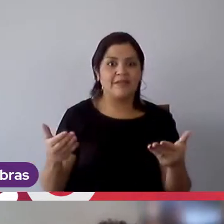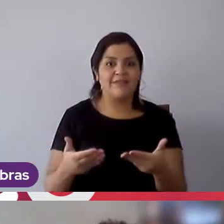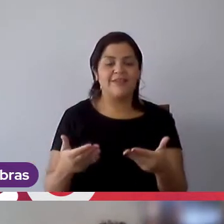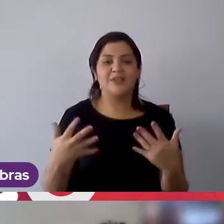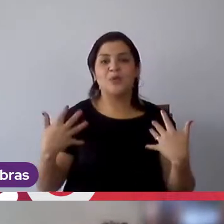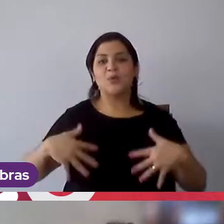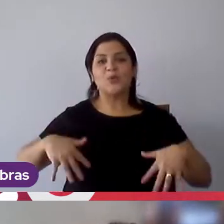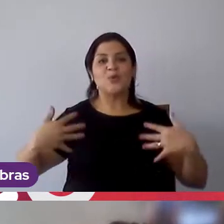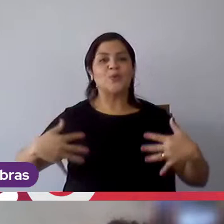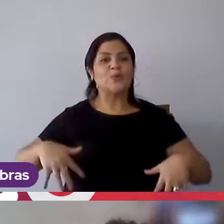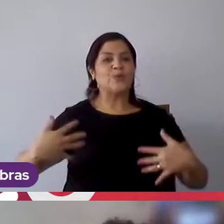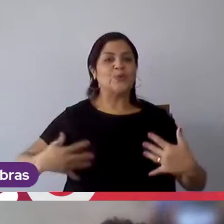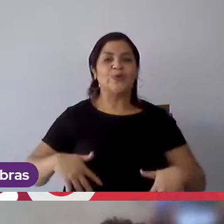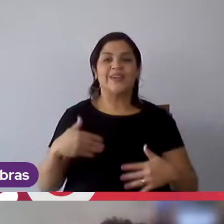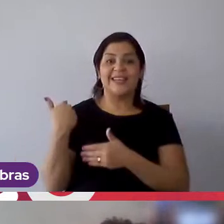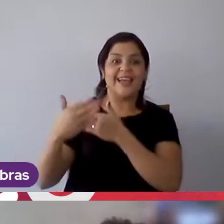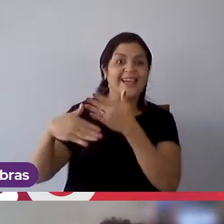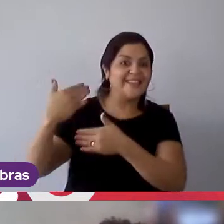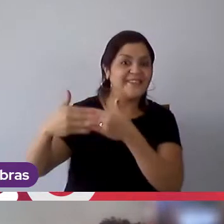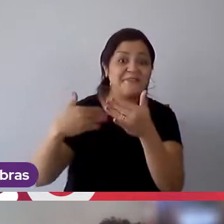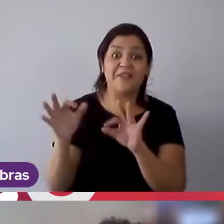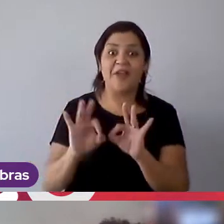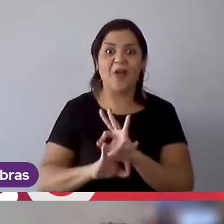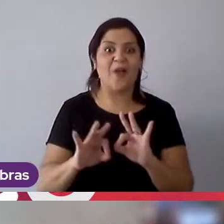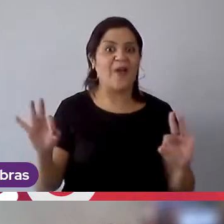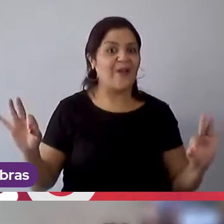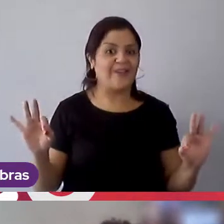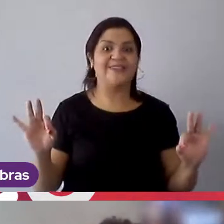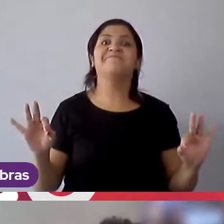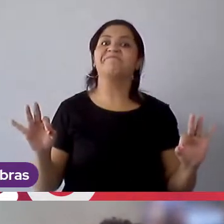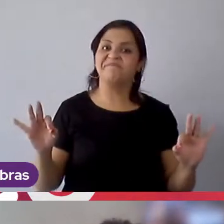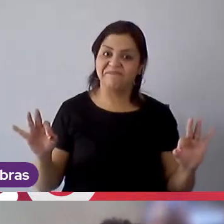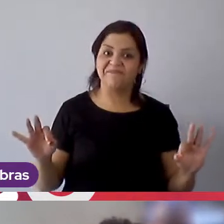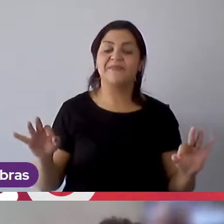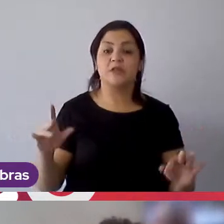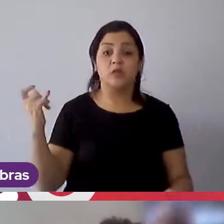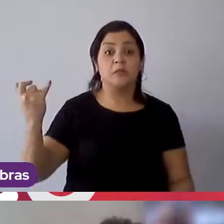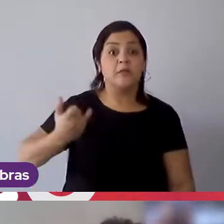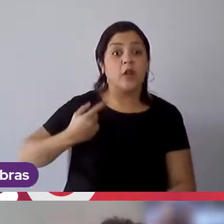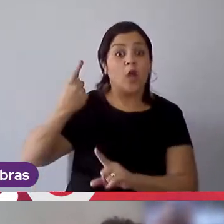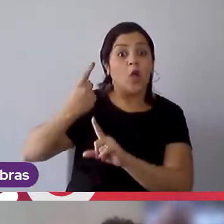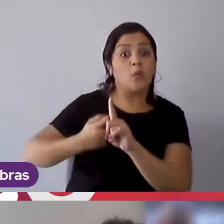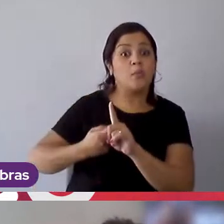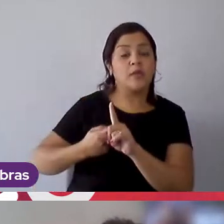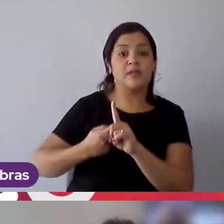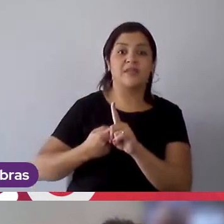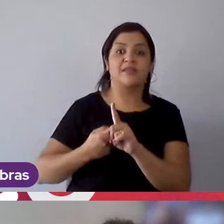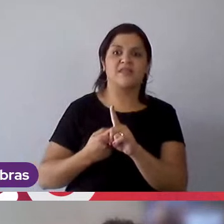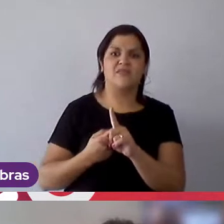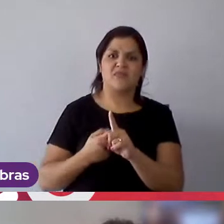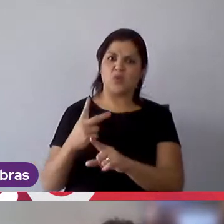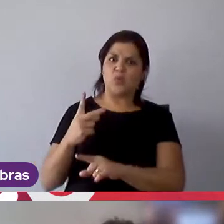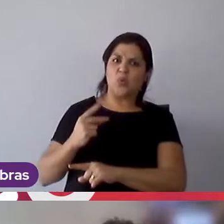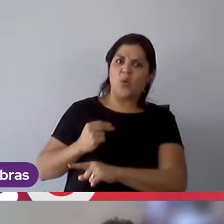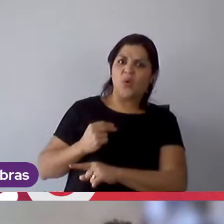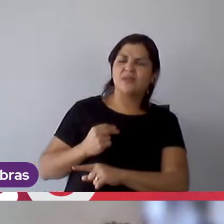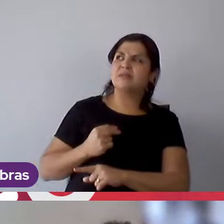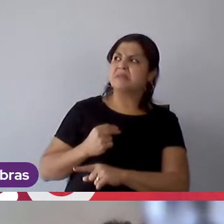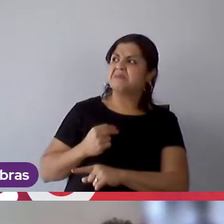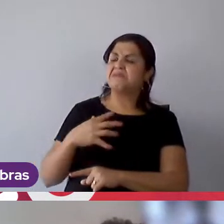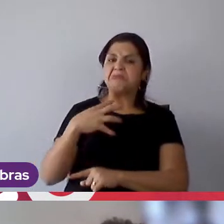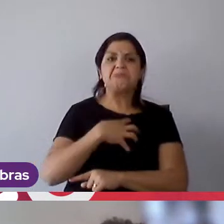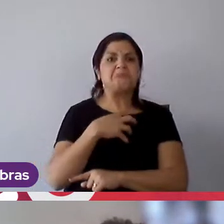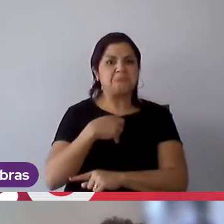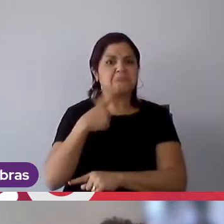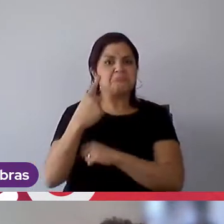eu me desenvolvi assim, muito, muito, e quando eu escutei, ah, um mês na Mondelez, é equivalente a um ano, eu falei, gente,